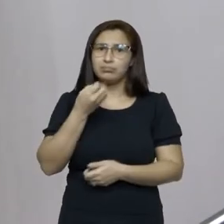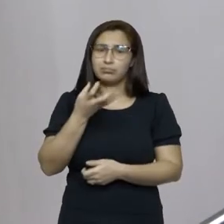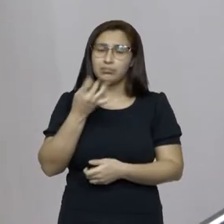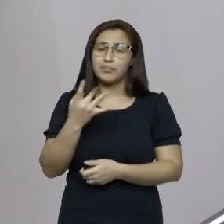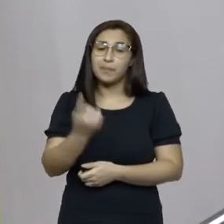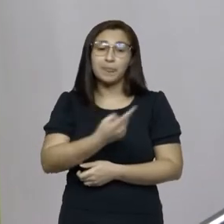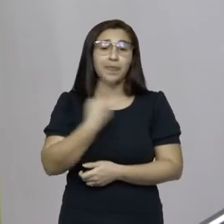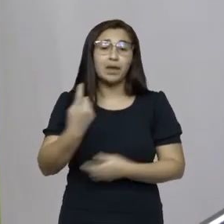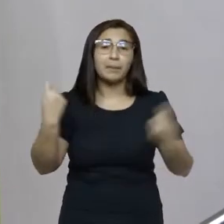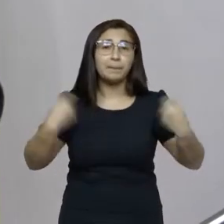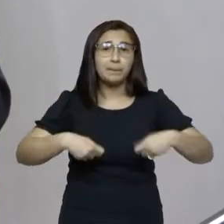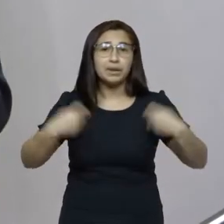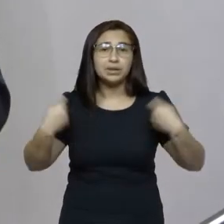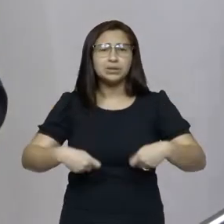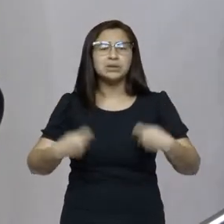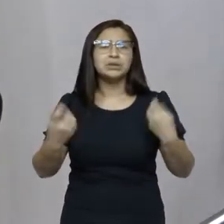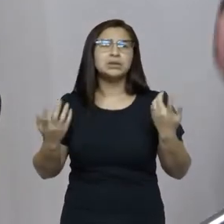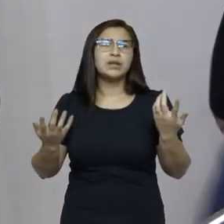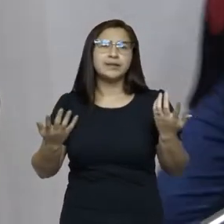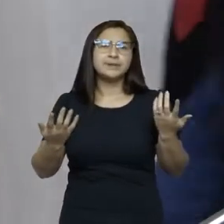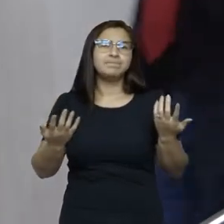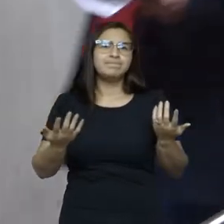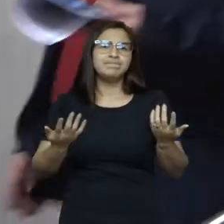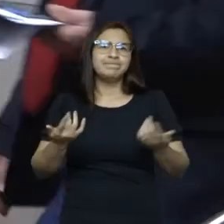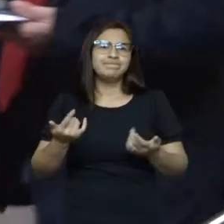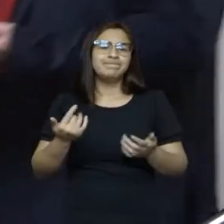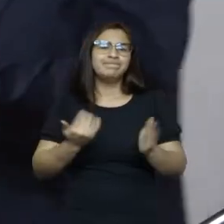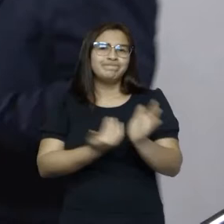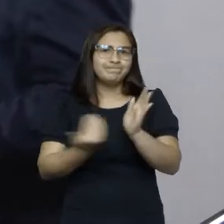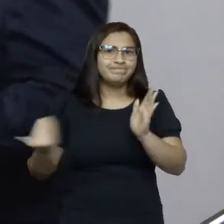nós precisamos realçar essa atividade.